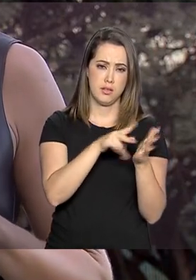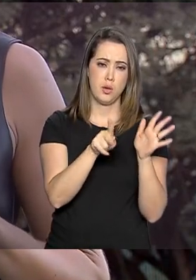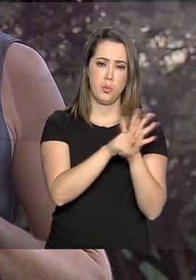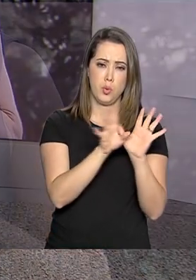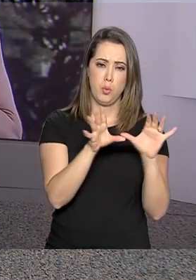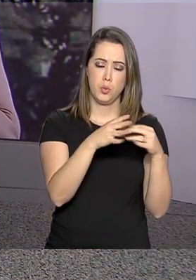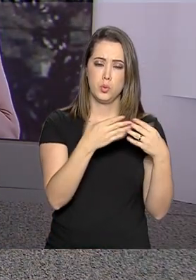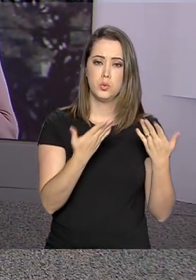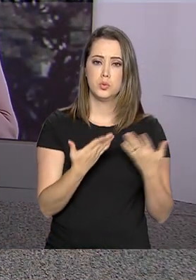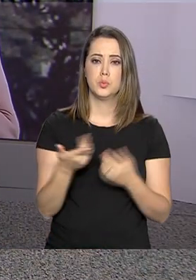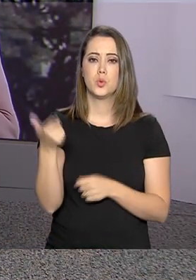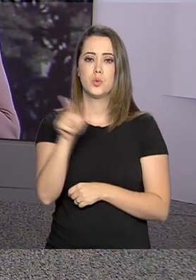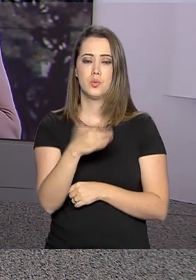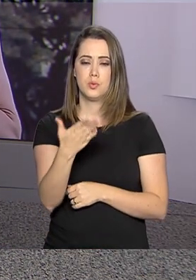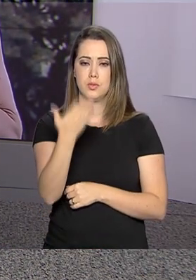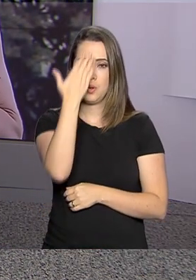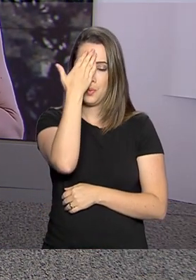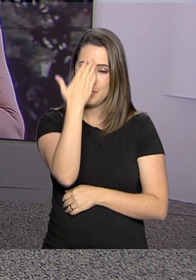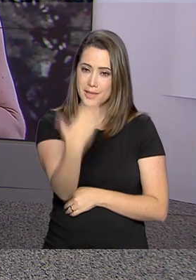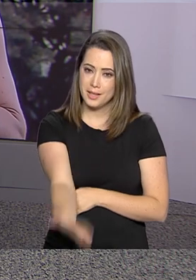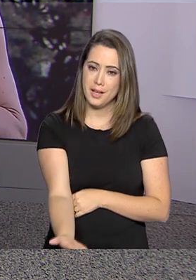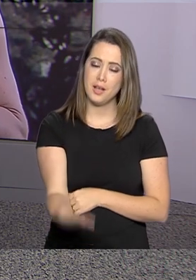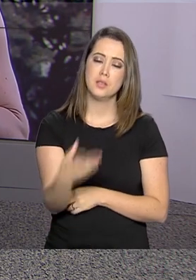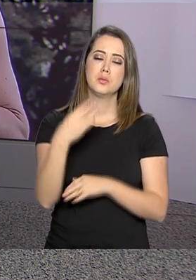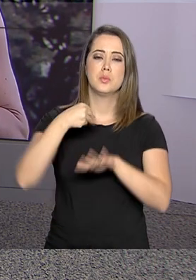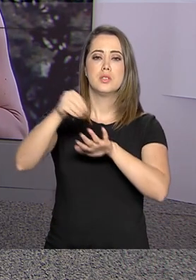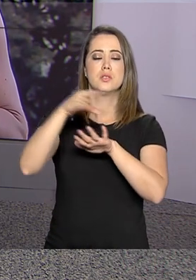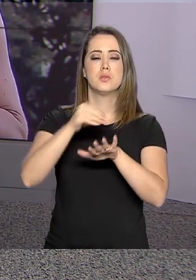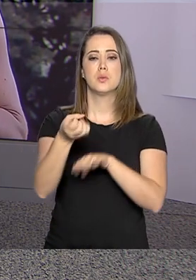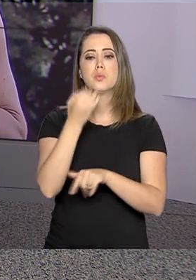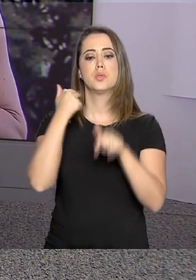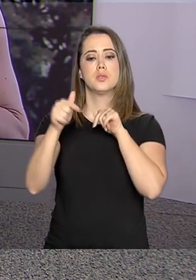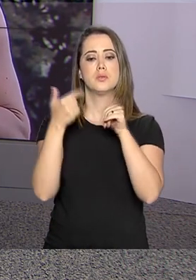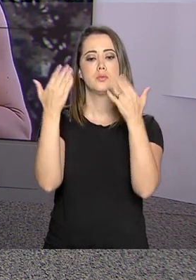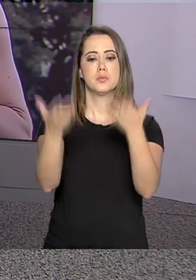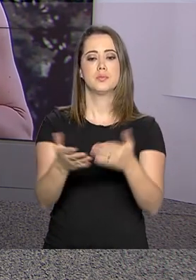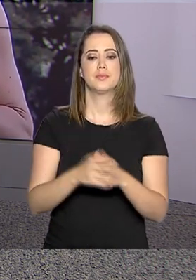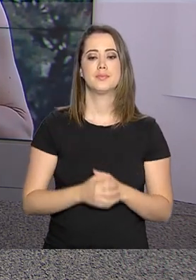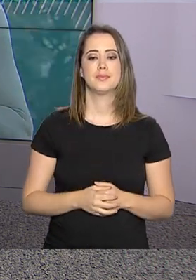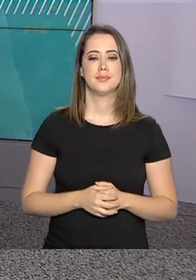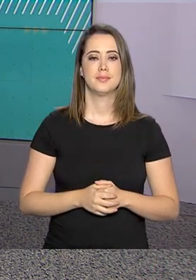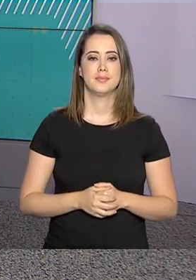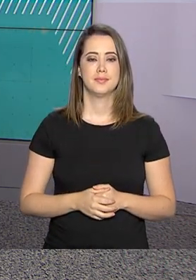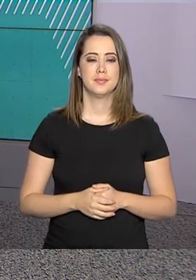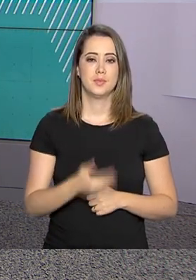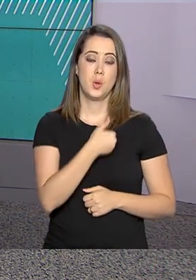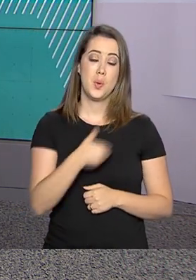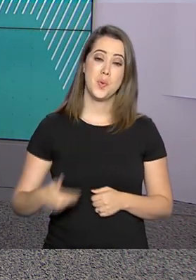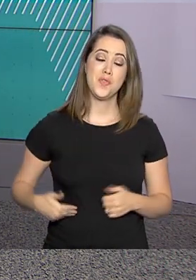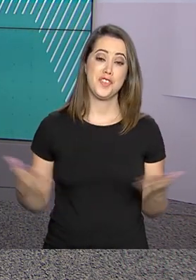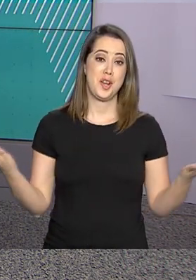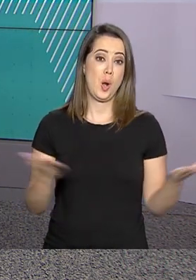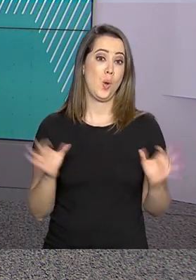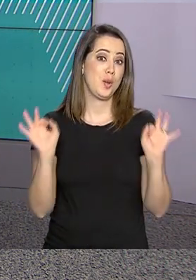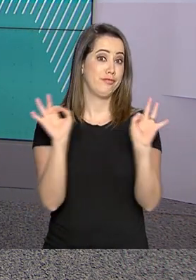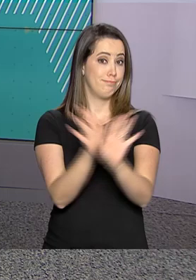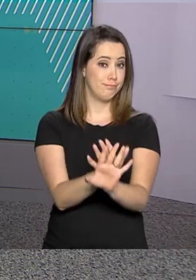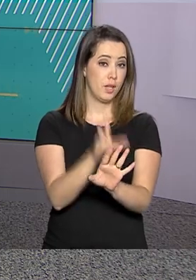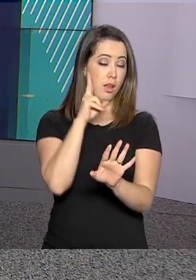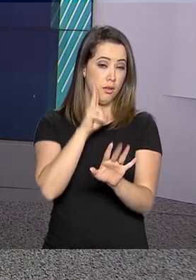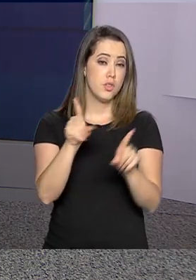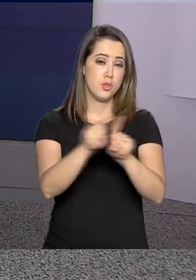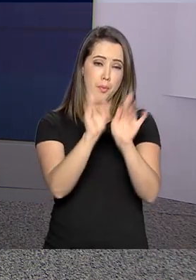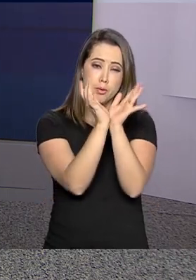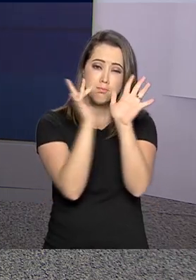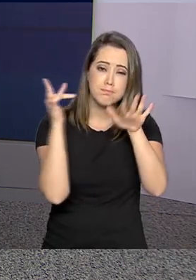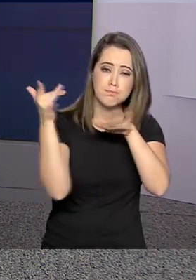Roberto, eu volto com você. Está ótimo. Obrigado, Dani, pelas informações. Bom trabalho aí para você. E o governo agora fica por aqui. Acompanhe a